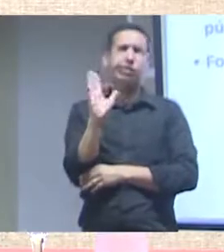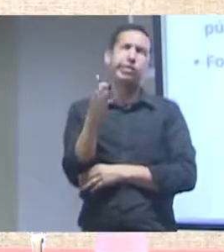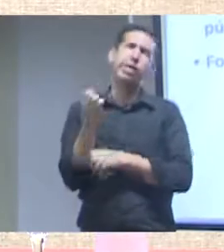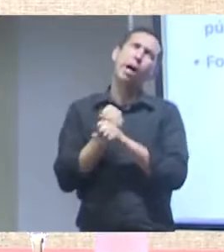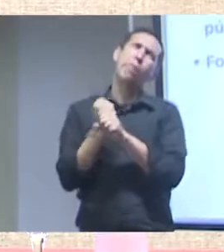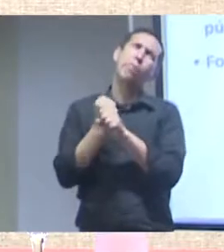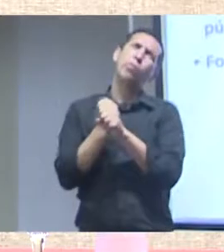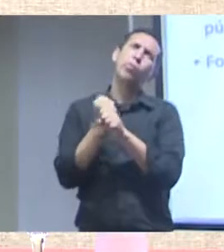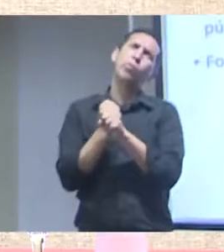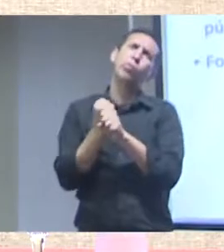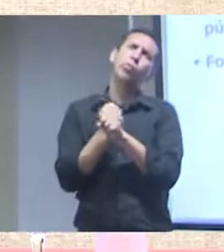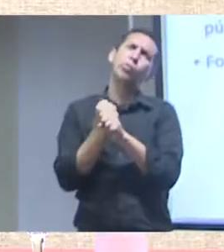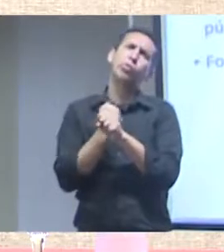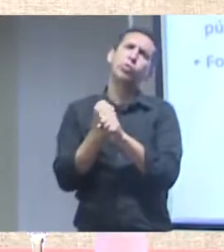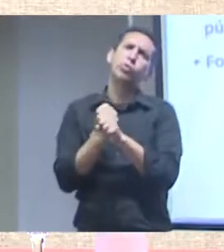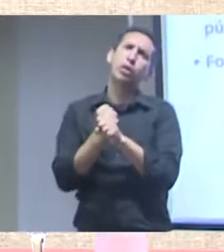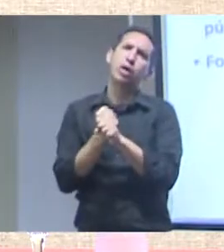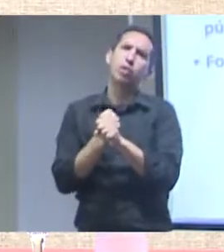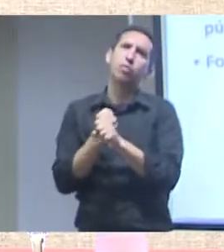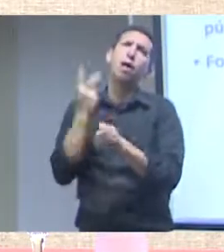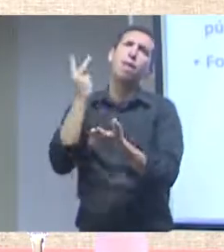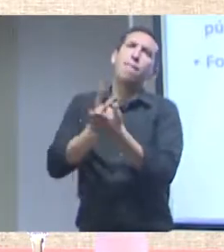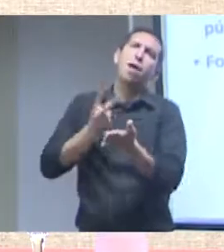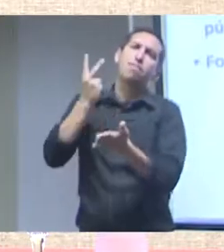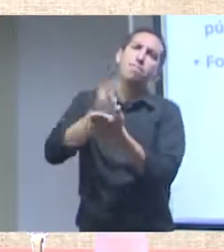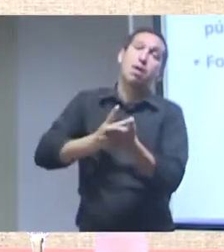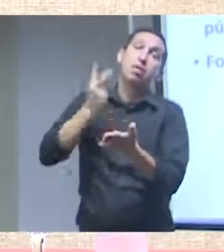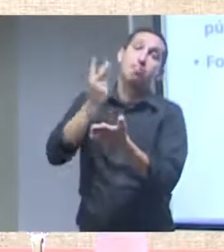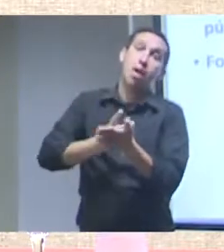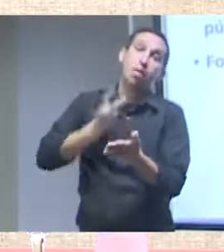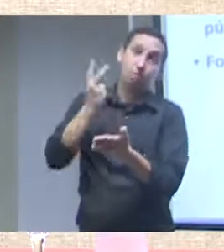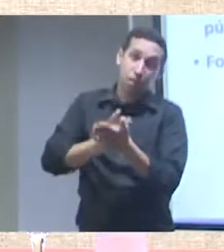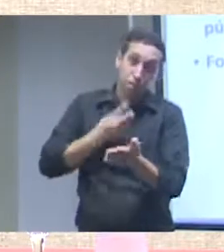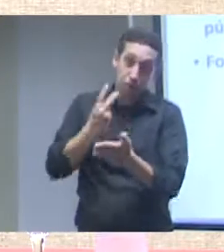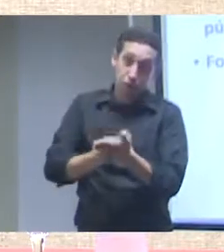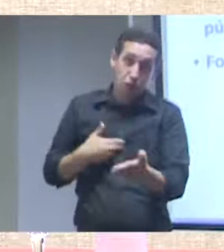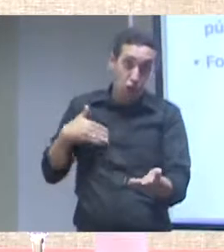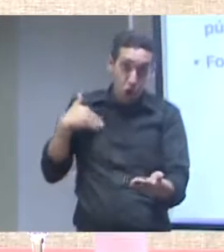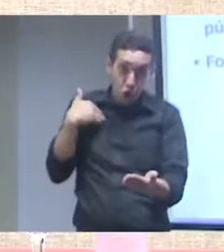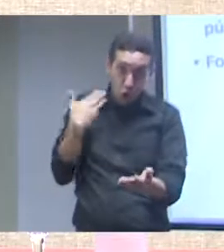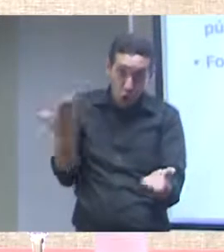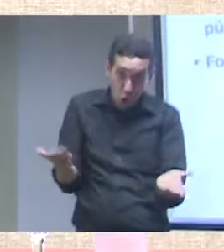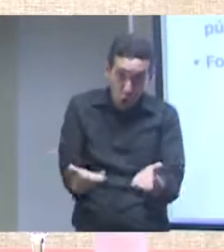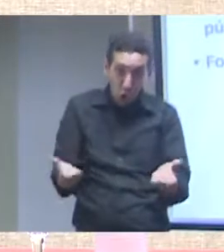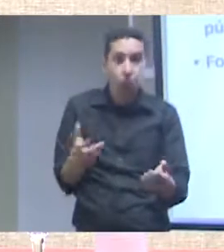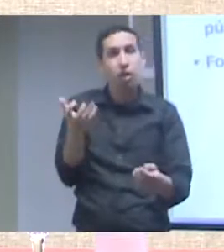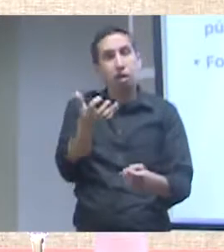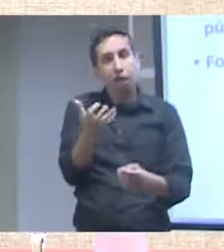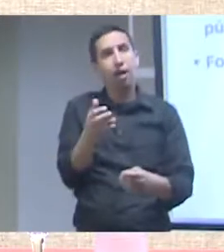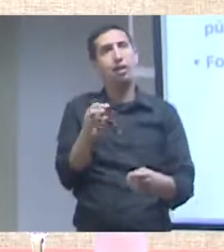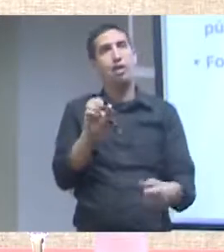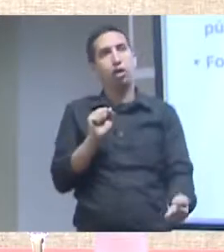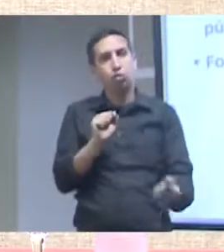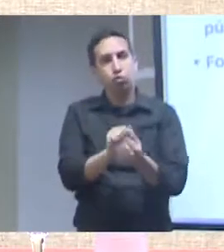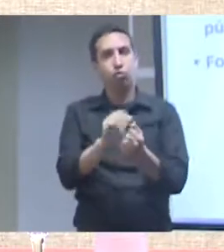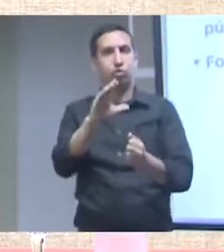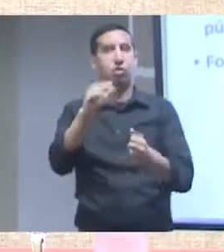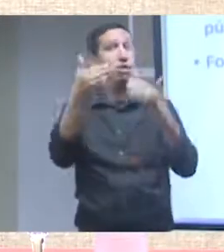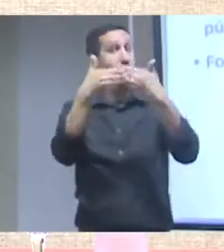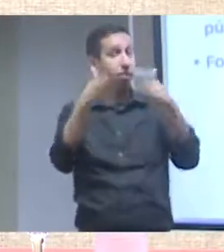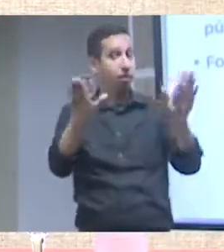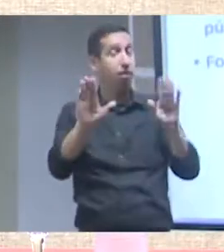procuram estar à frente do movimento pela ciência aberta, mas, no entanto, existem várias outras